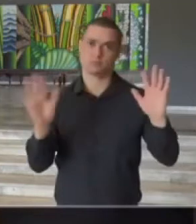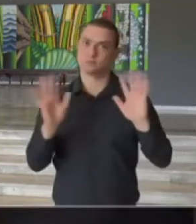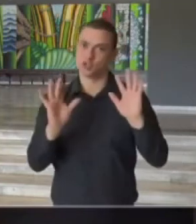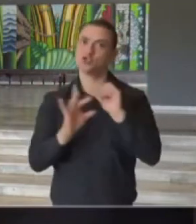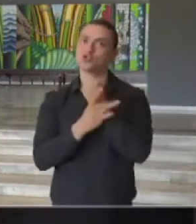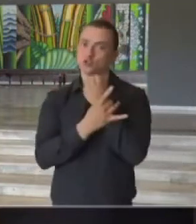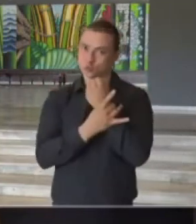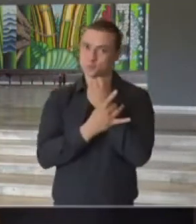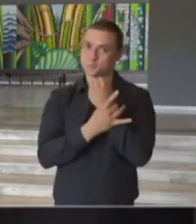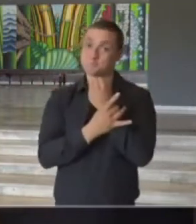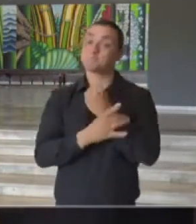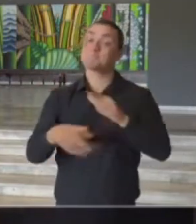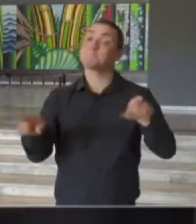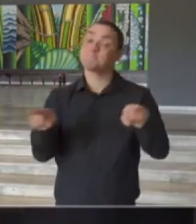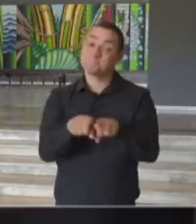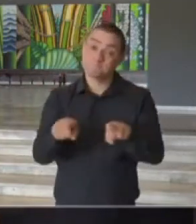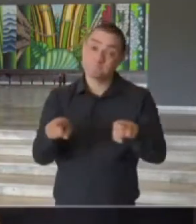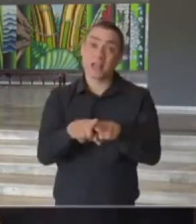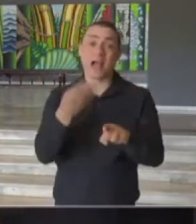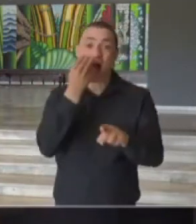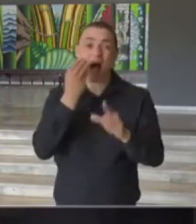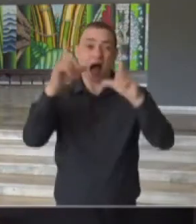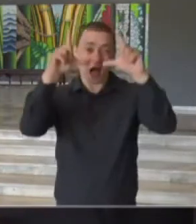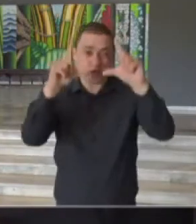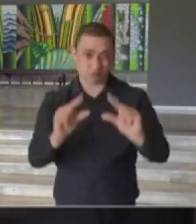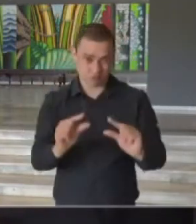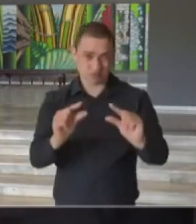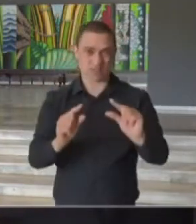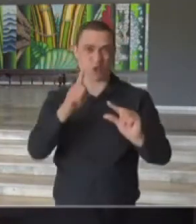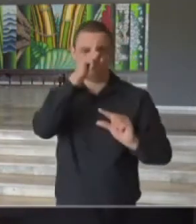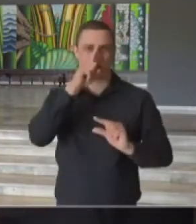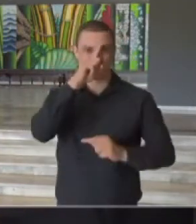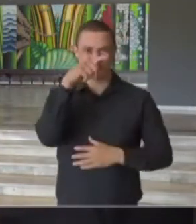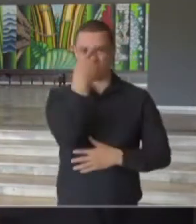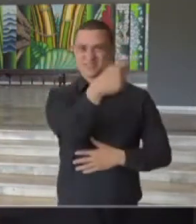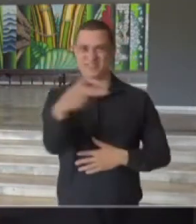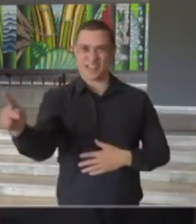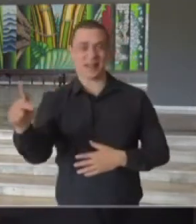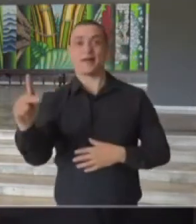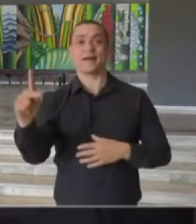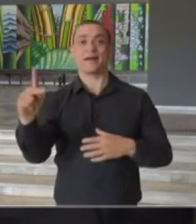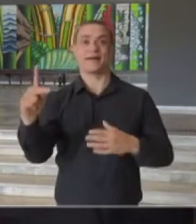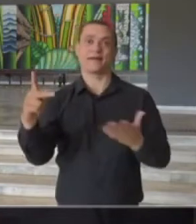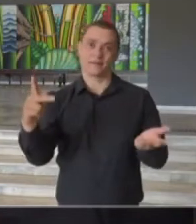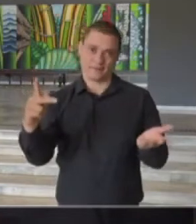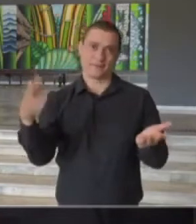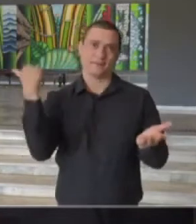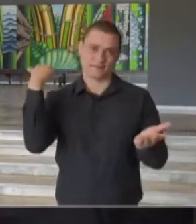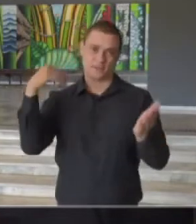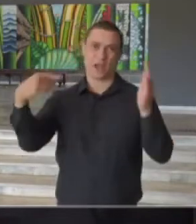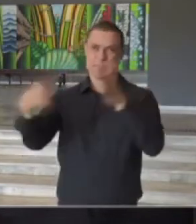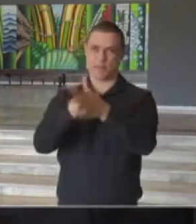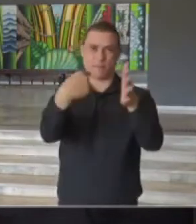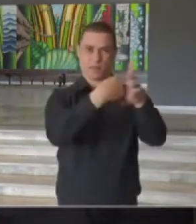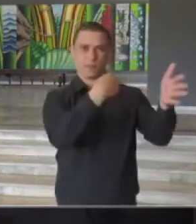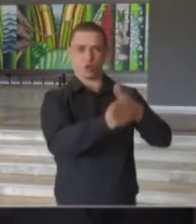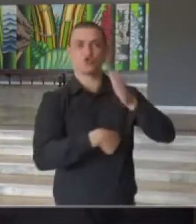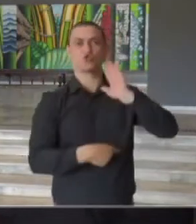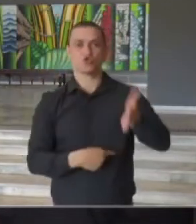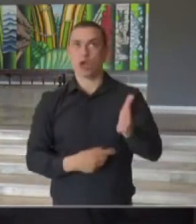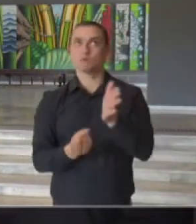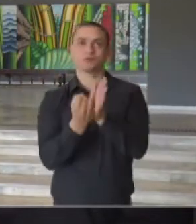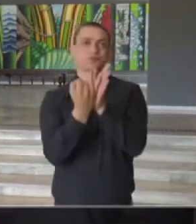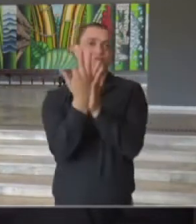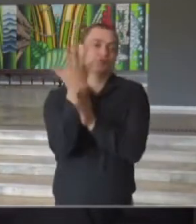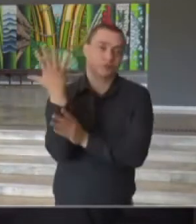população e diminuindo o risco de, como já tem sido perguntado tantas